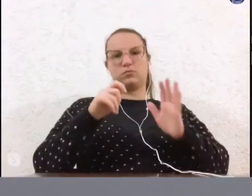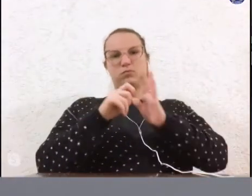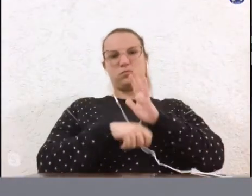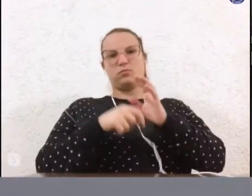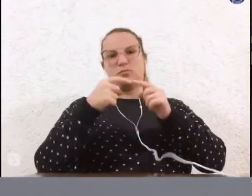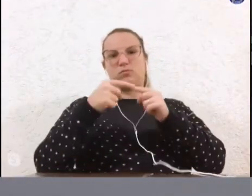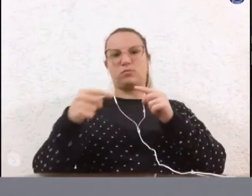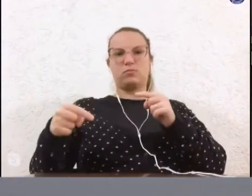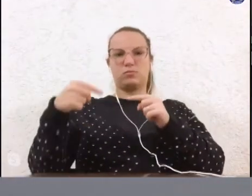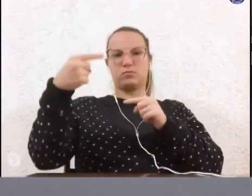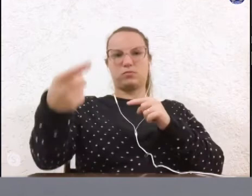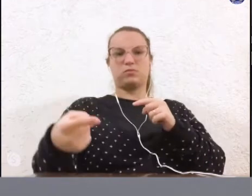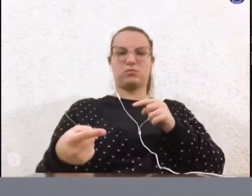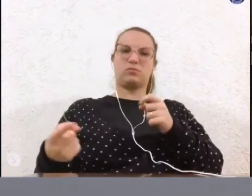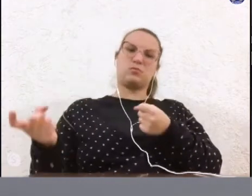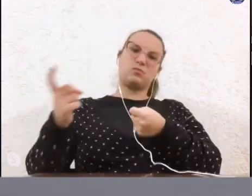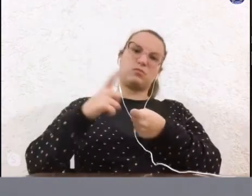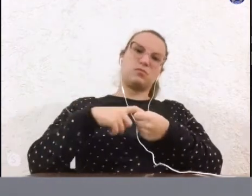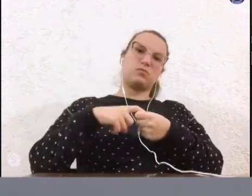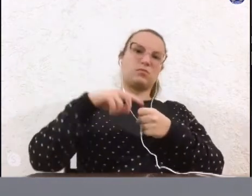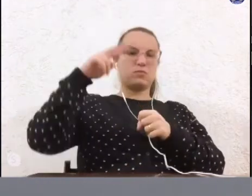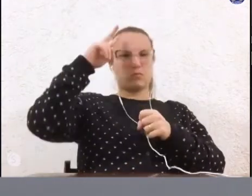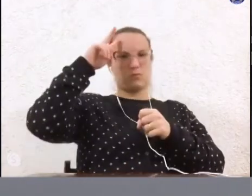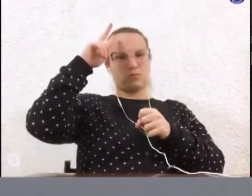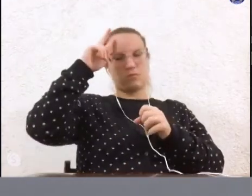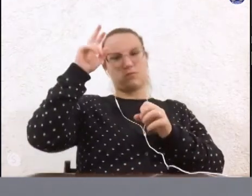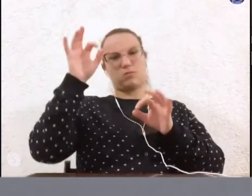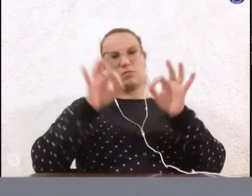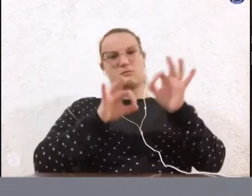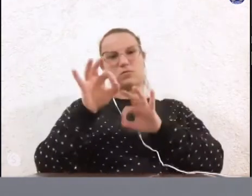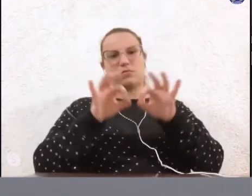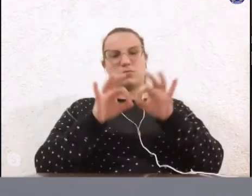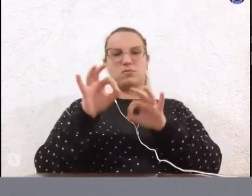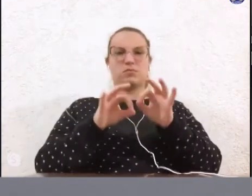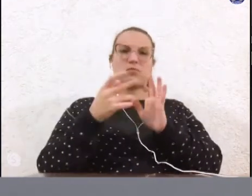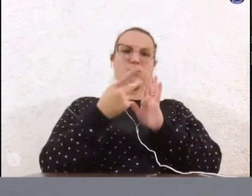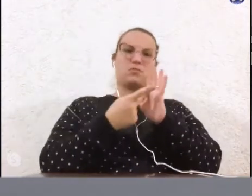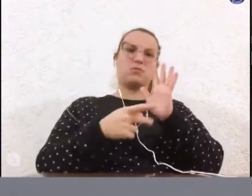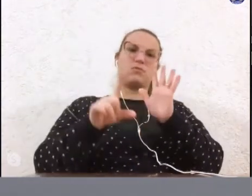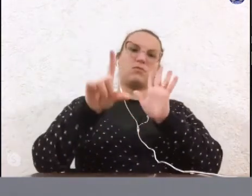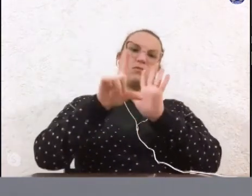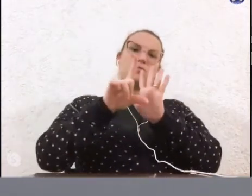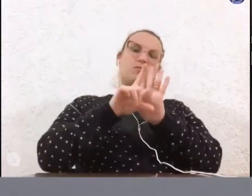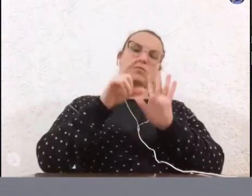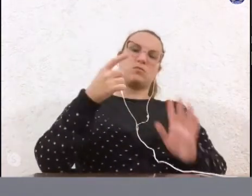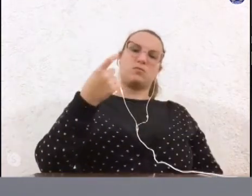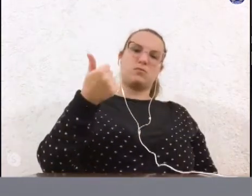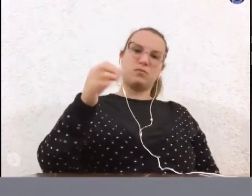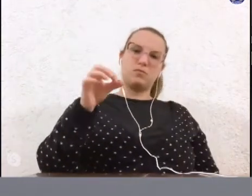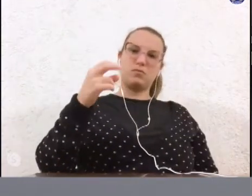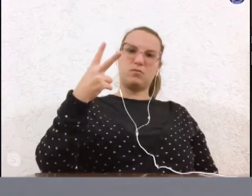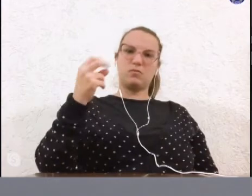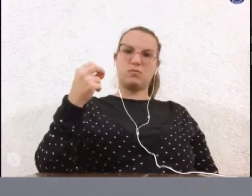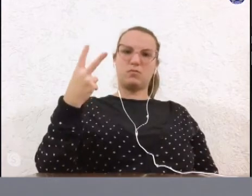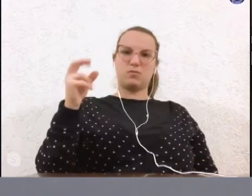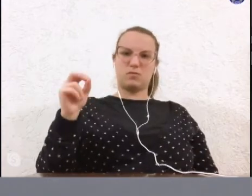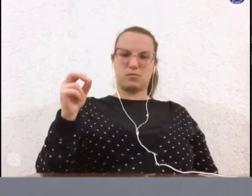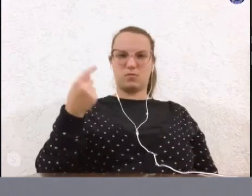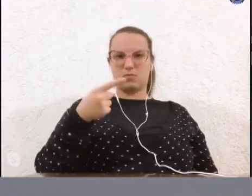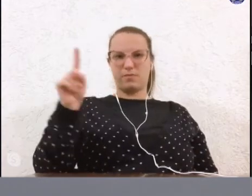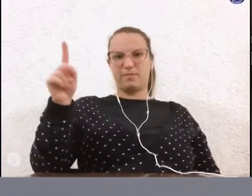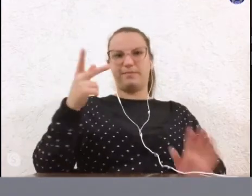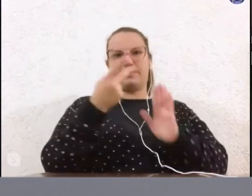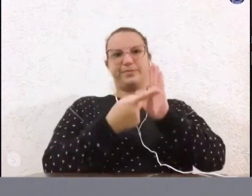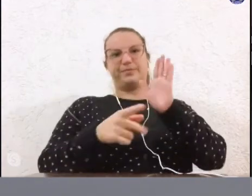volta na próxima segunda-feira o projeto 10 2020 segundo e último projeto projeto de lei 31